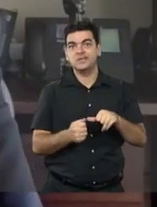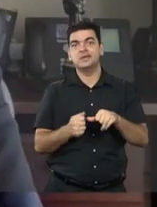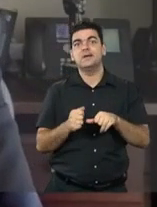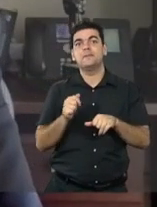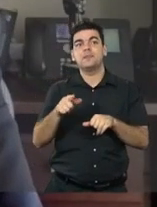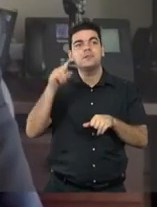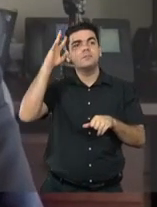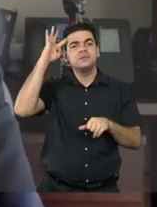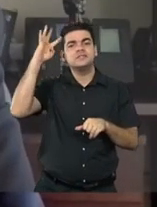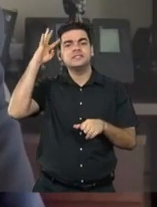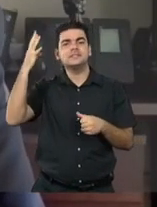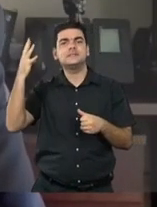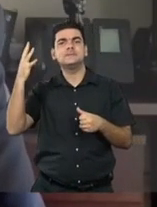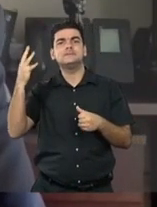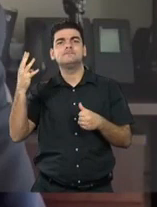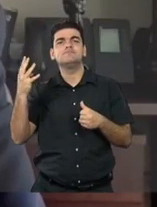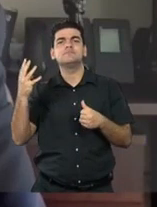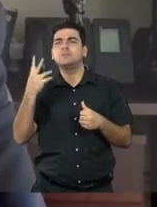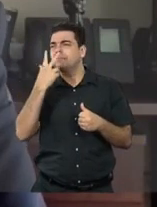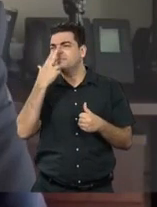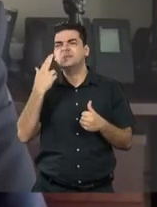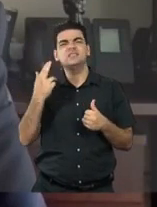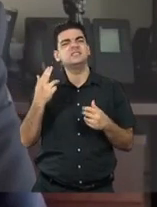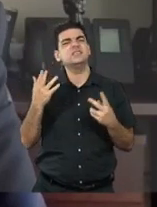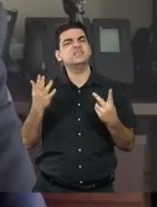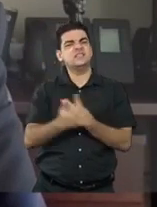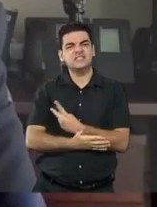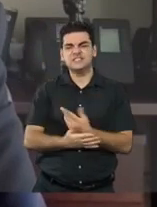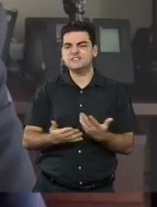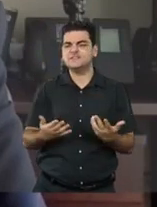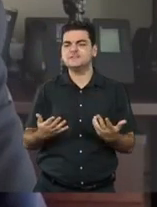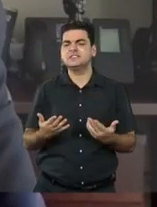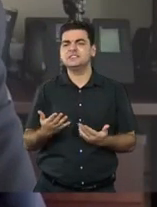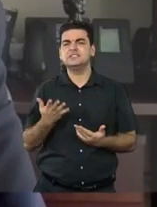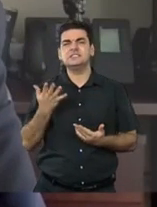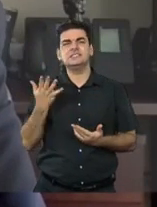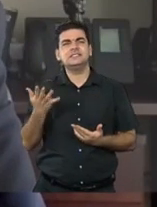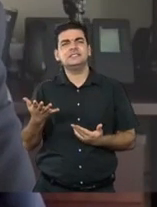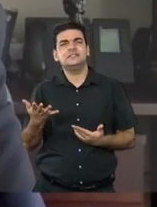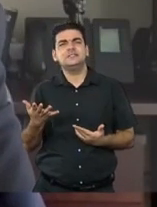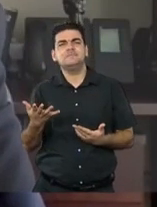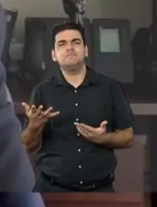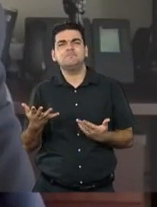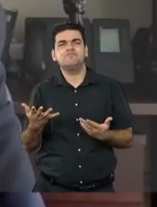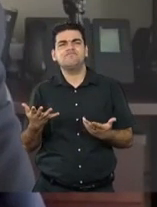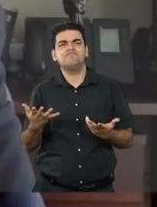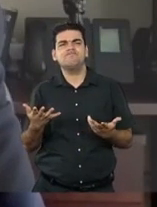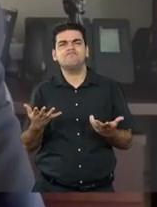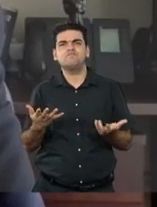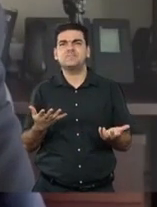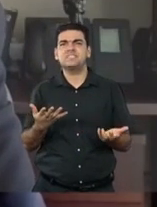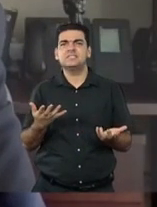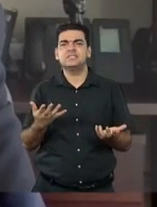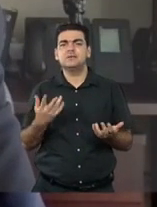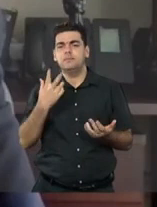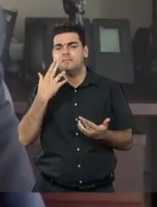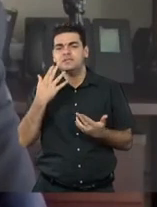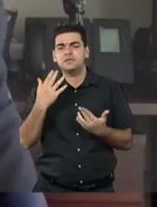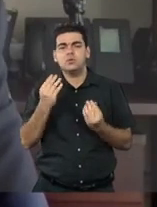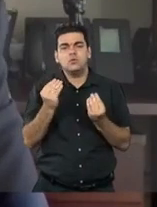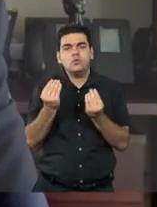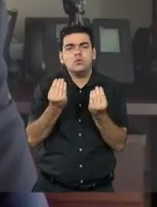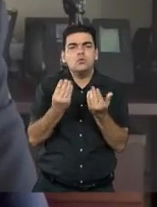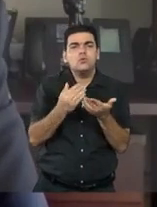aconteceu de muito errada e que subitamente foram liberados